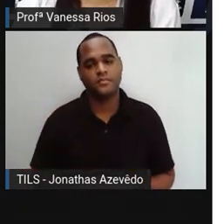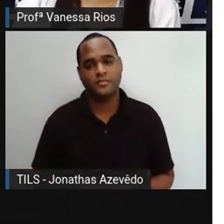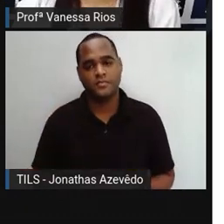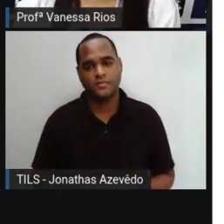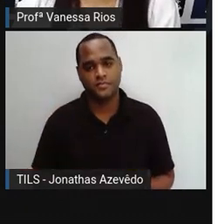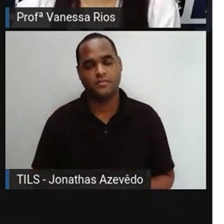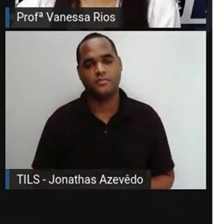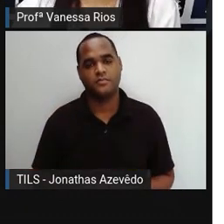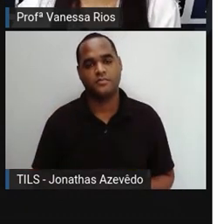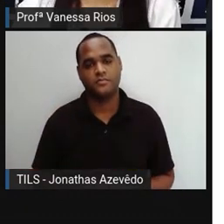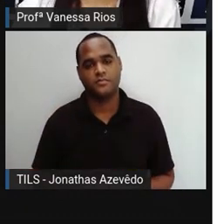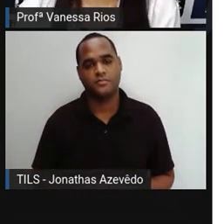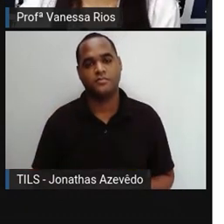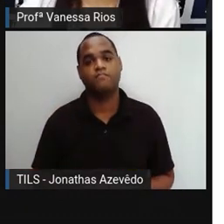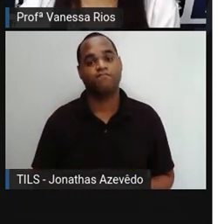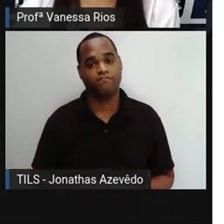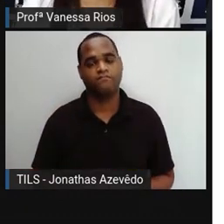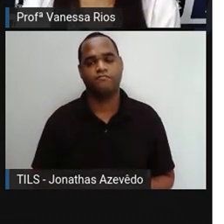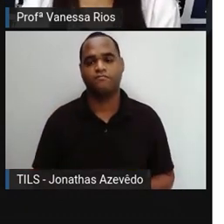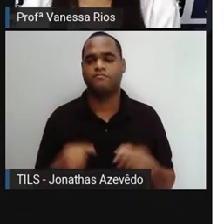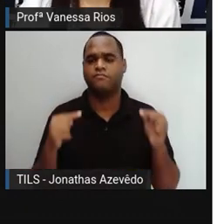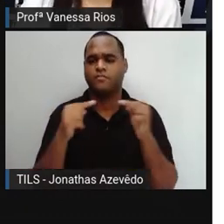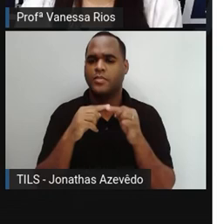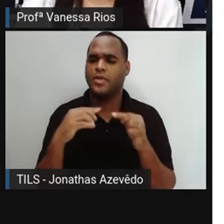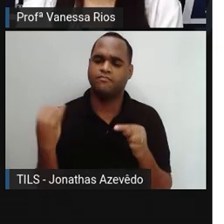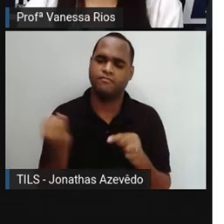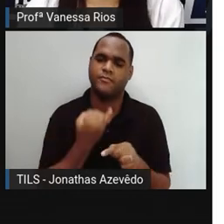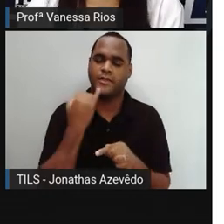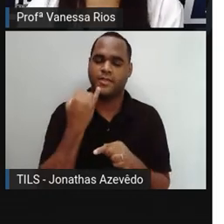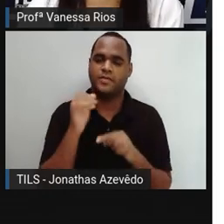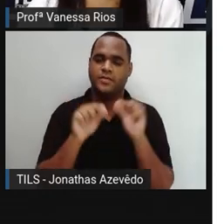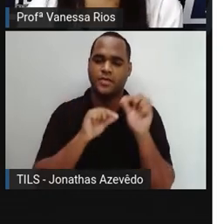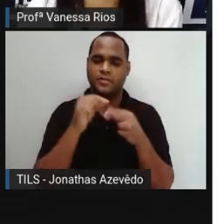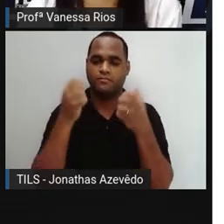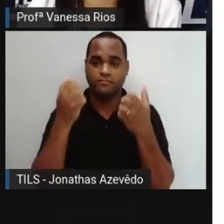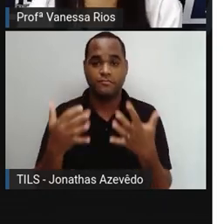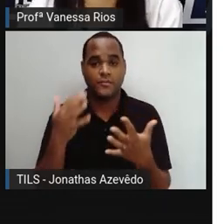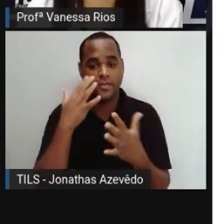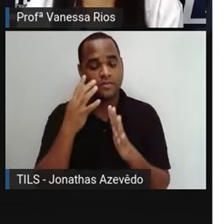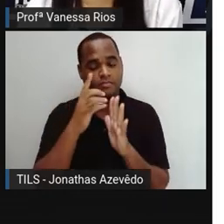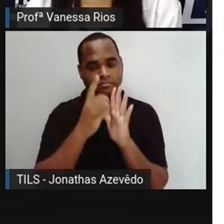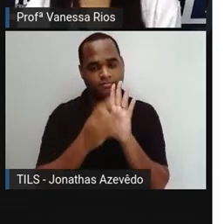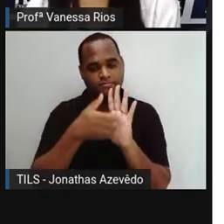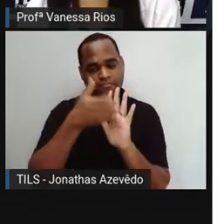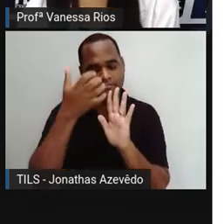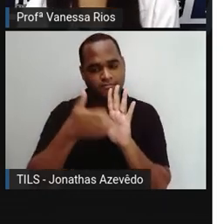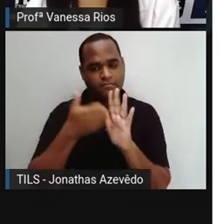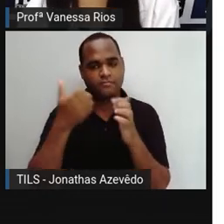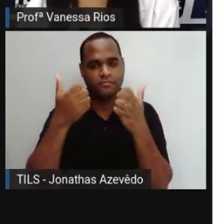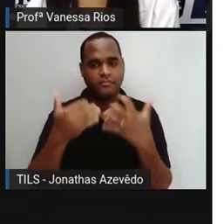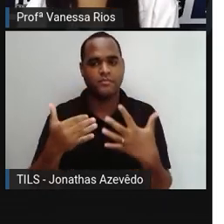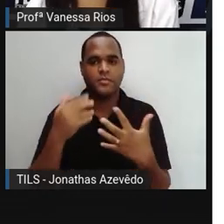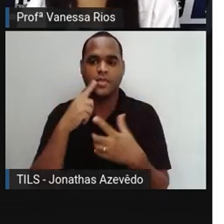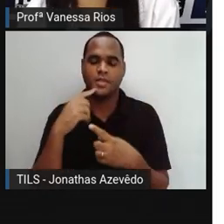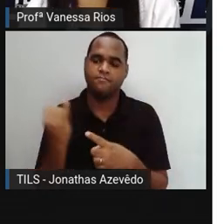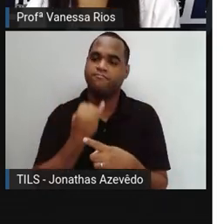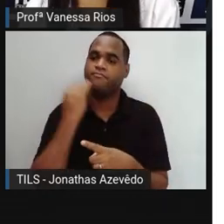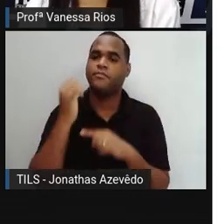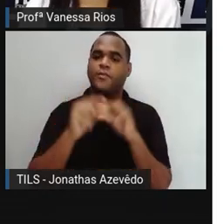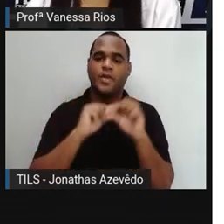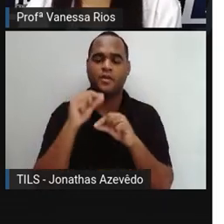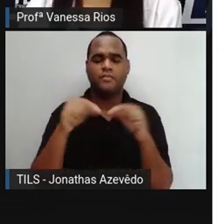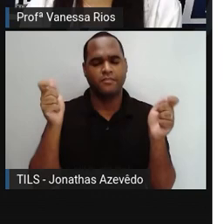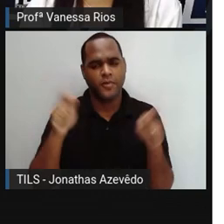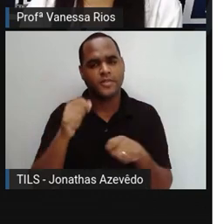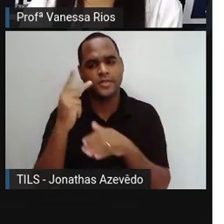E aí, tem algumas dicas importantes, quando a gente faz um texto descritivo. ao relatar sua observação, é possível